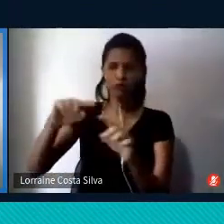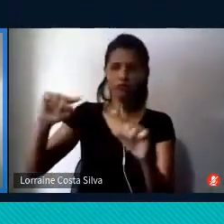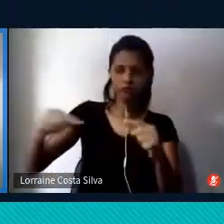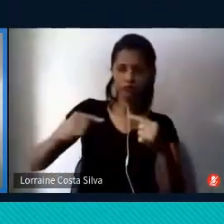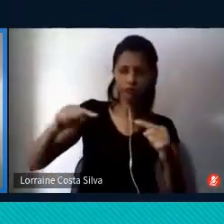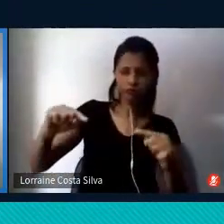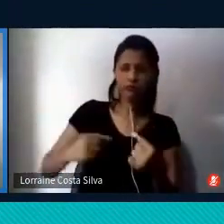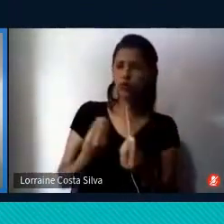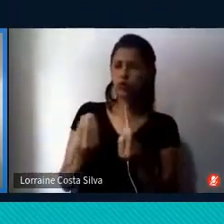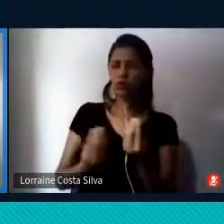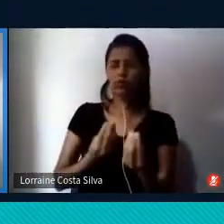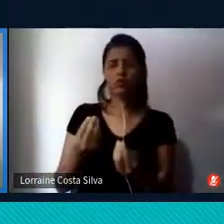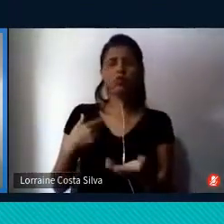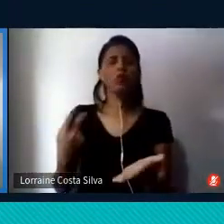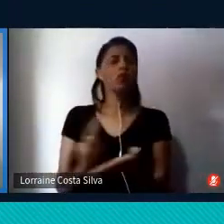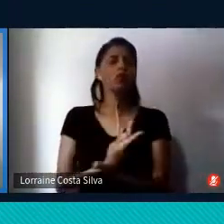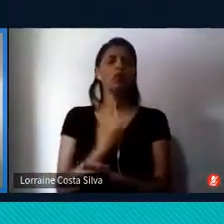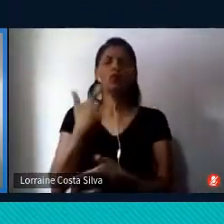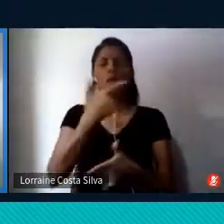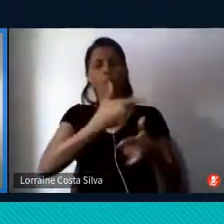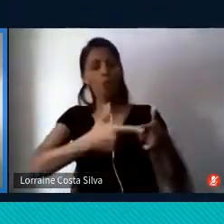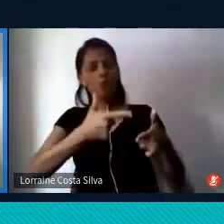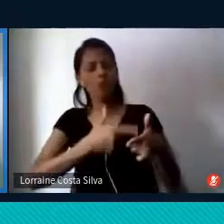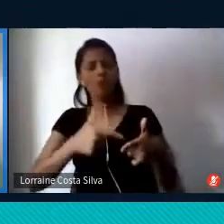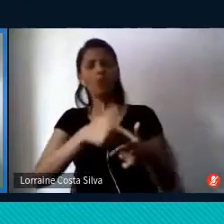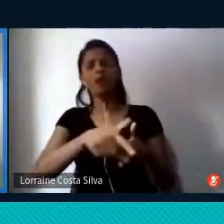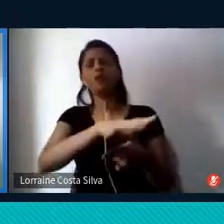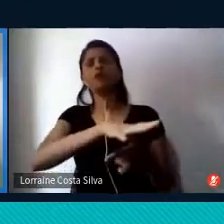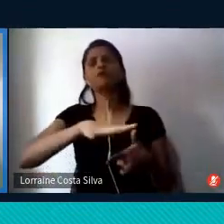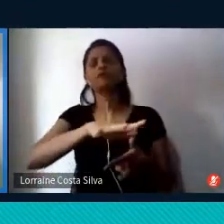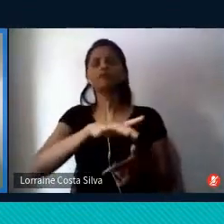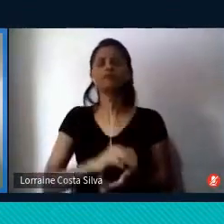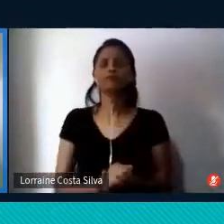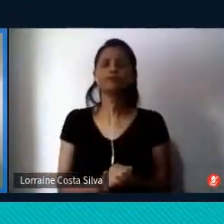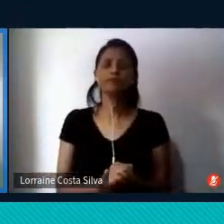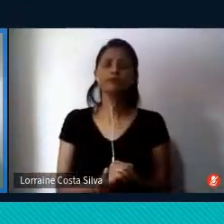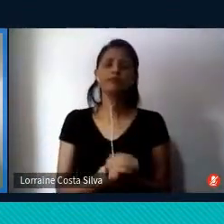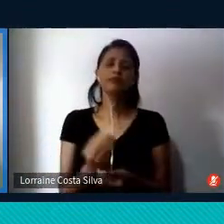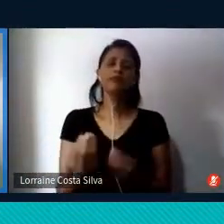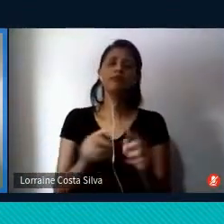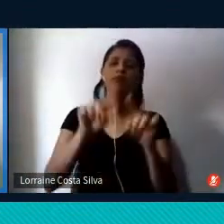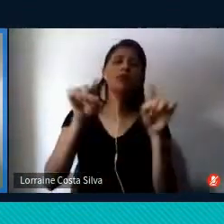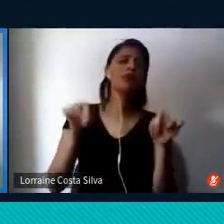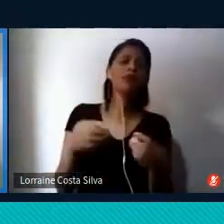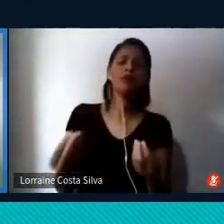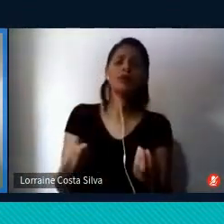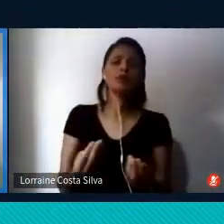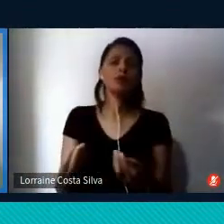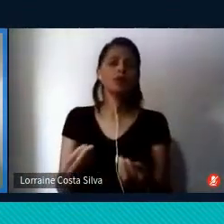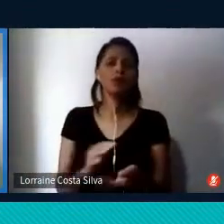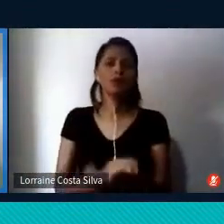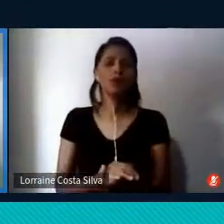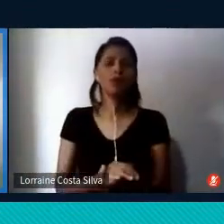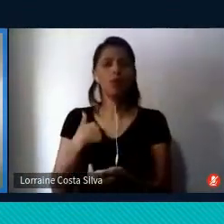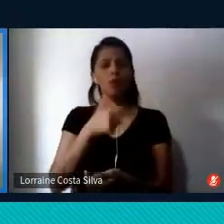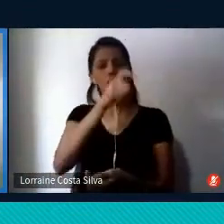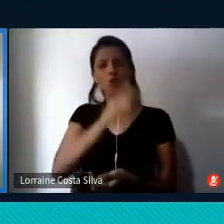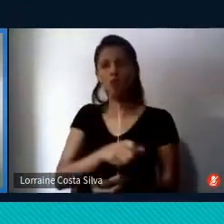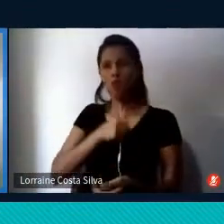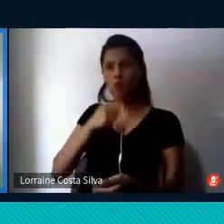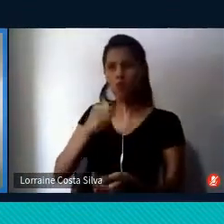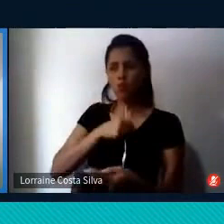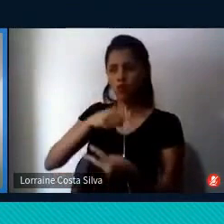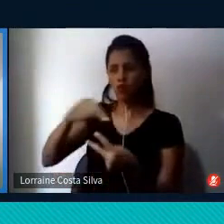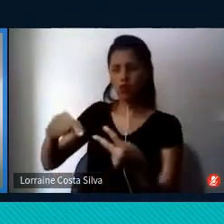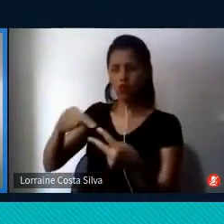como que um problema, como que uma questão que toca o jornalismo e a ciência de forma